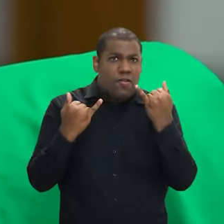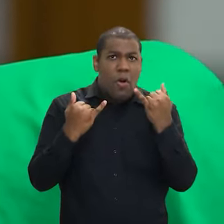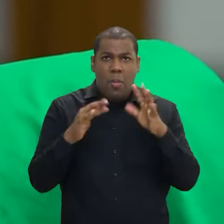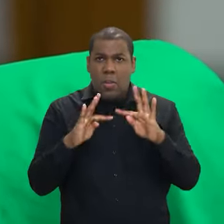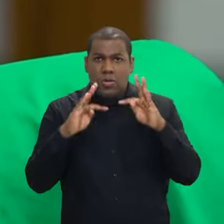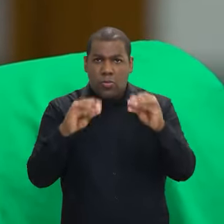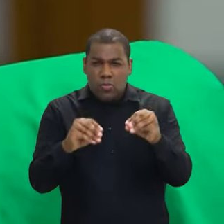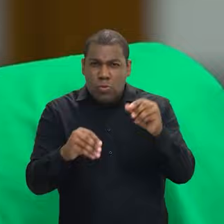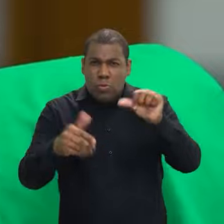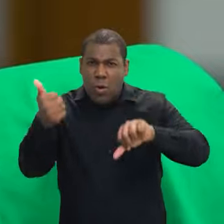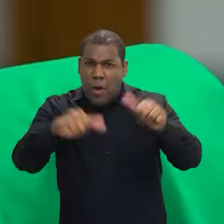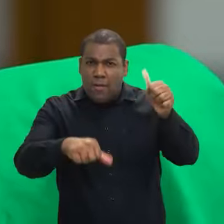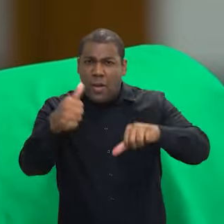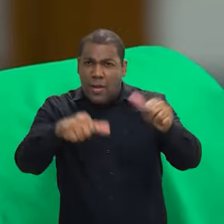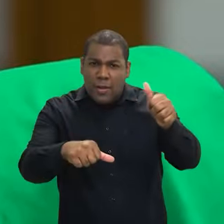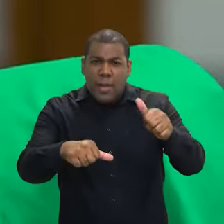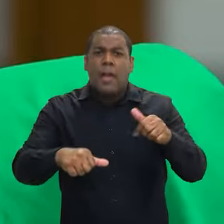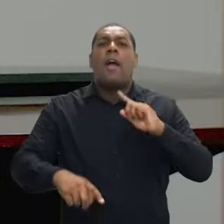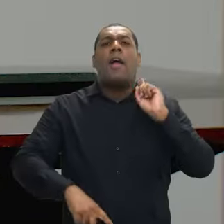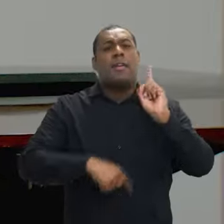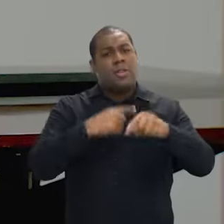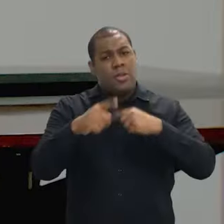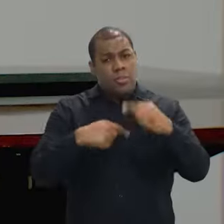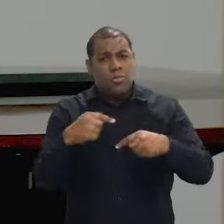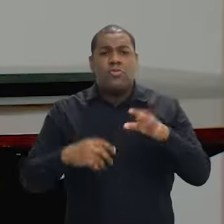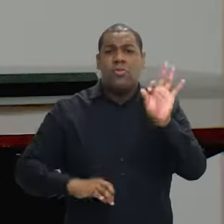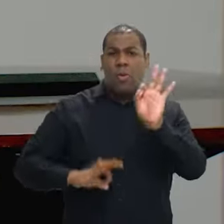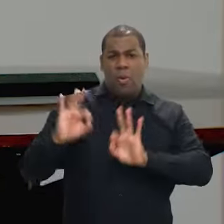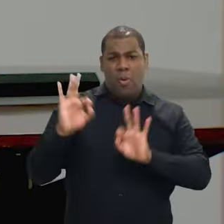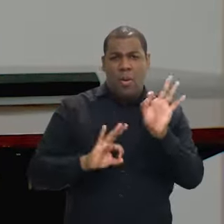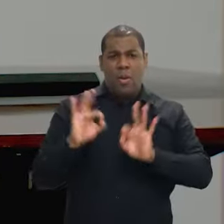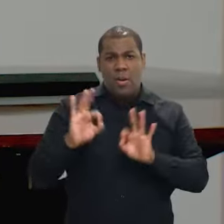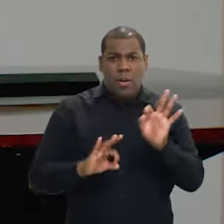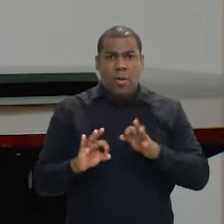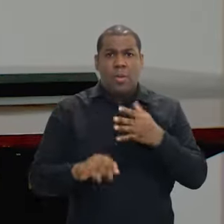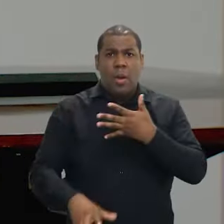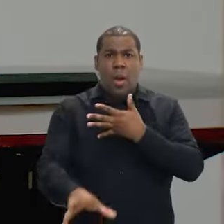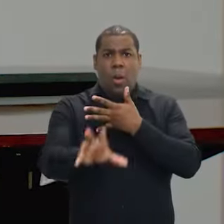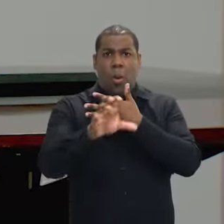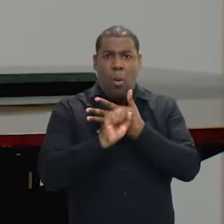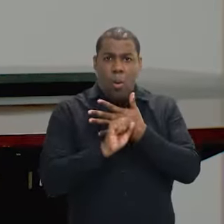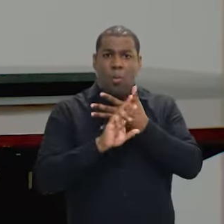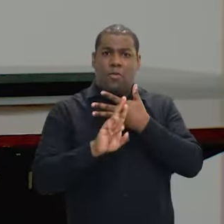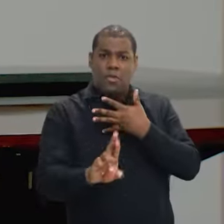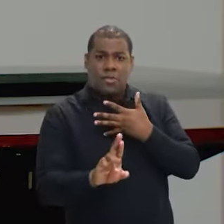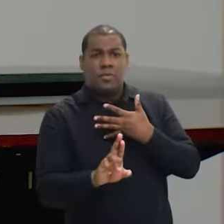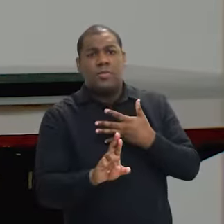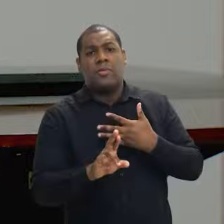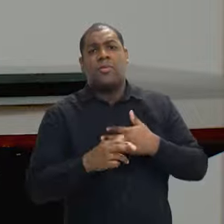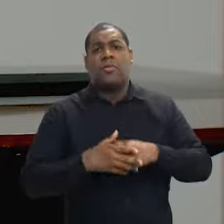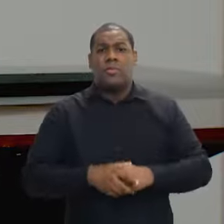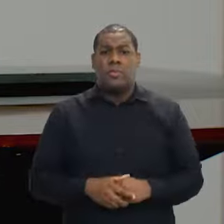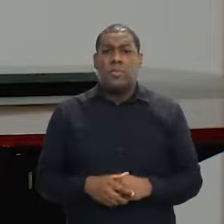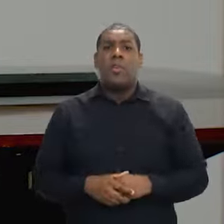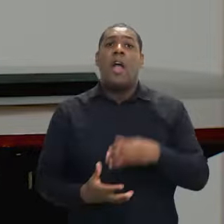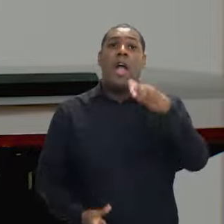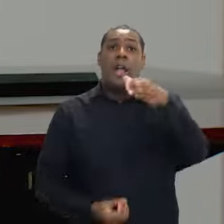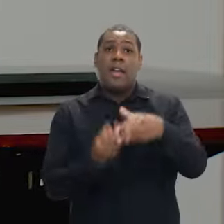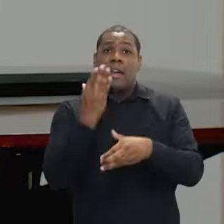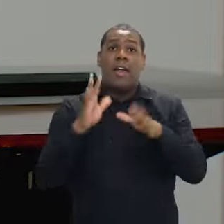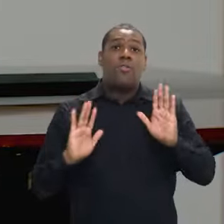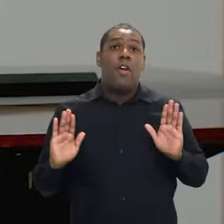informações, e depois disso, nós começamos a fazer processos de ouvidoria itinerante e a